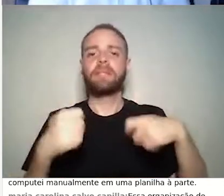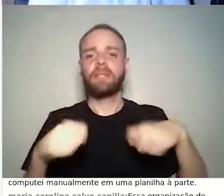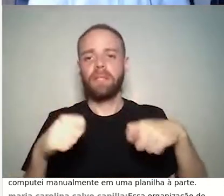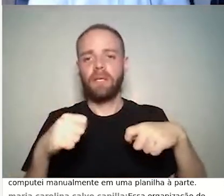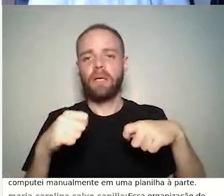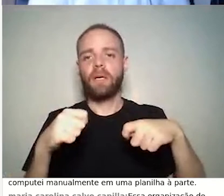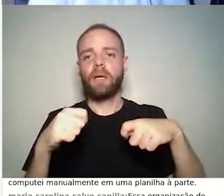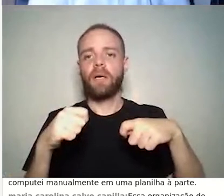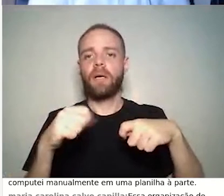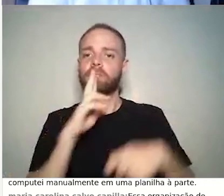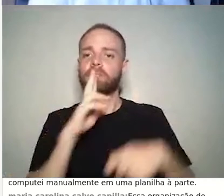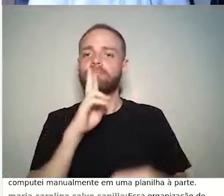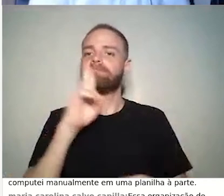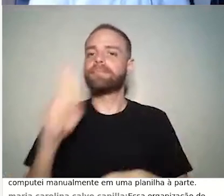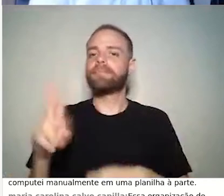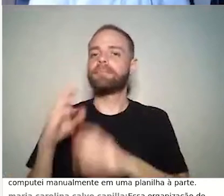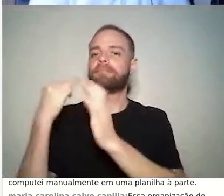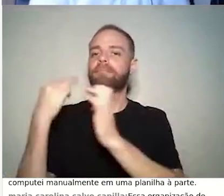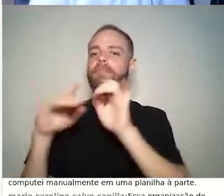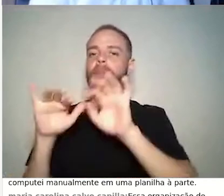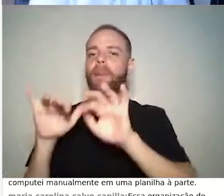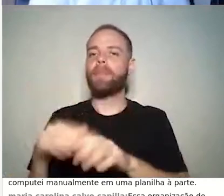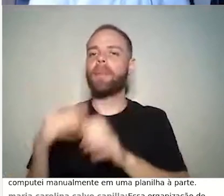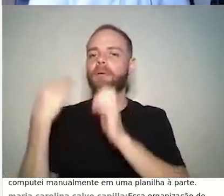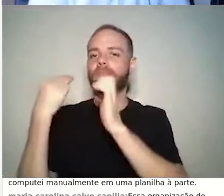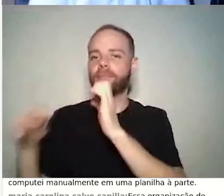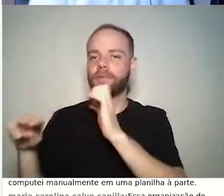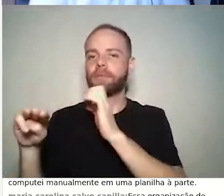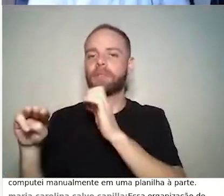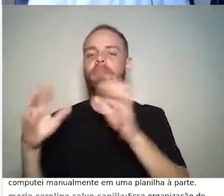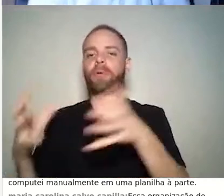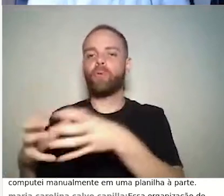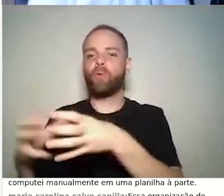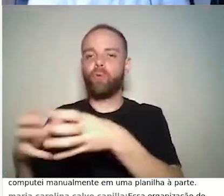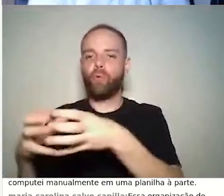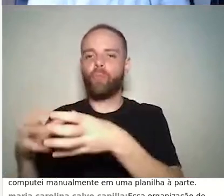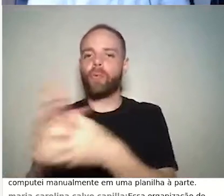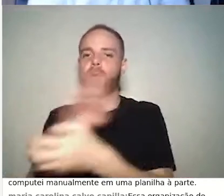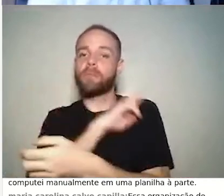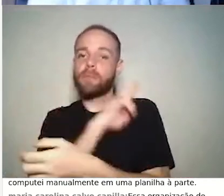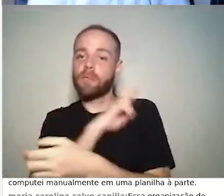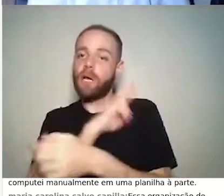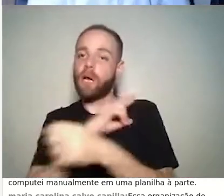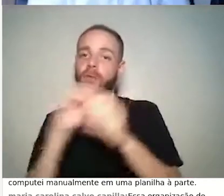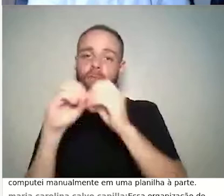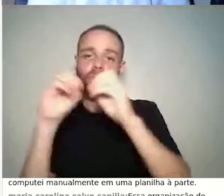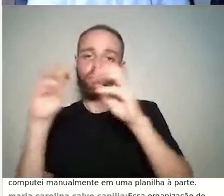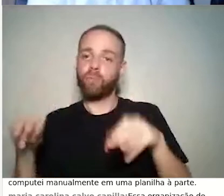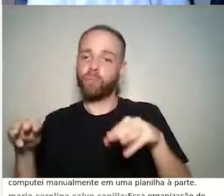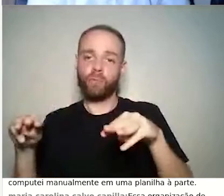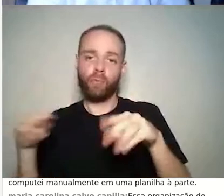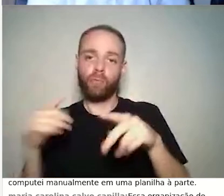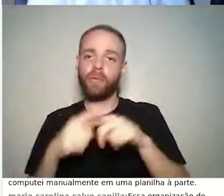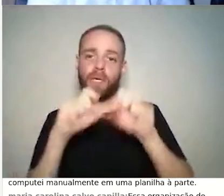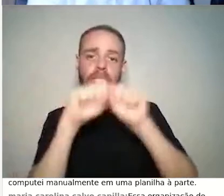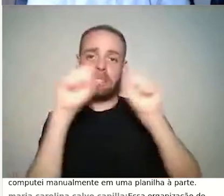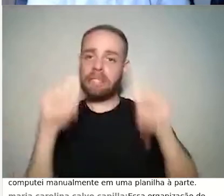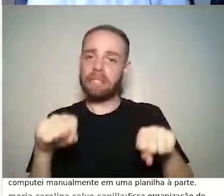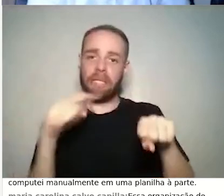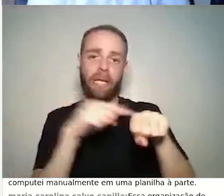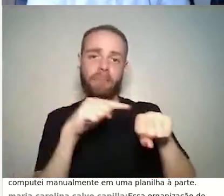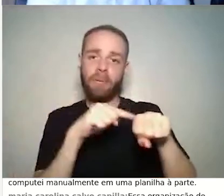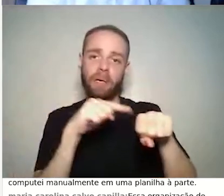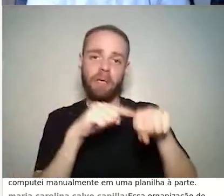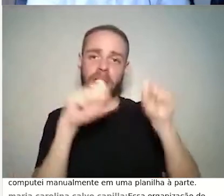enviado para a equipe responsável pelo Moodle, porque de fato é um sistema e obviamente que os sistemas eles podem